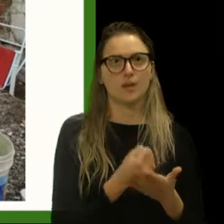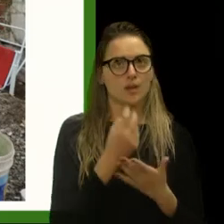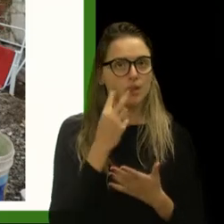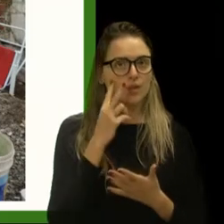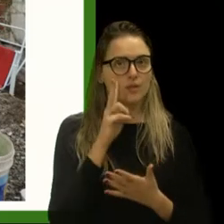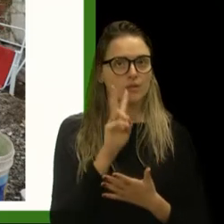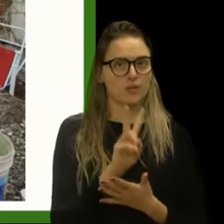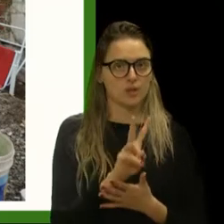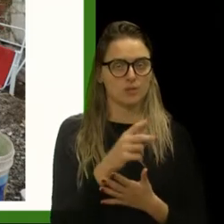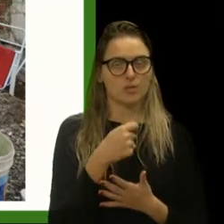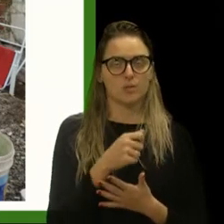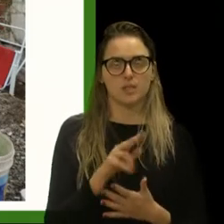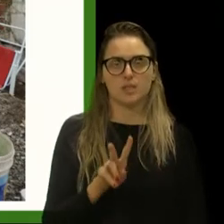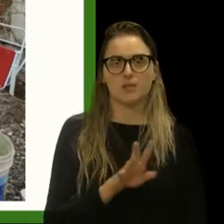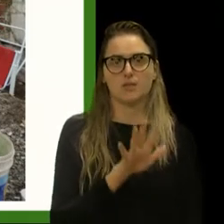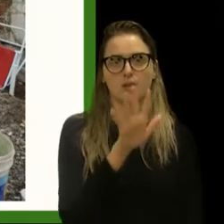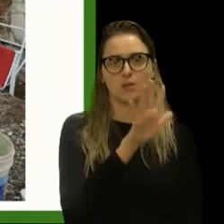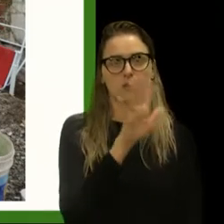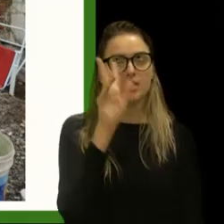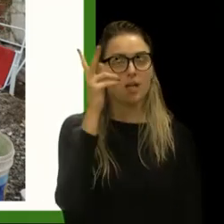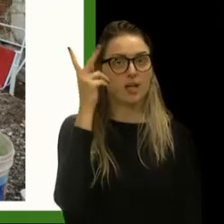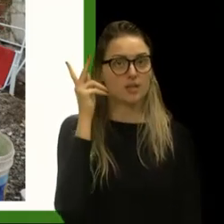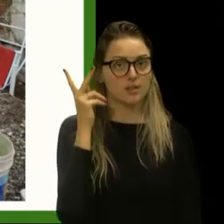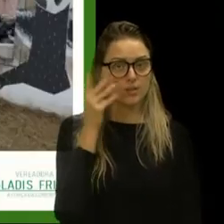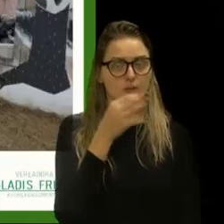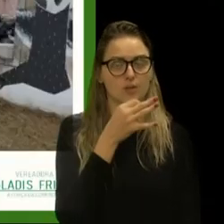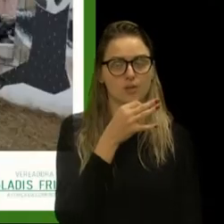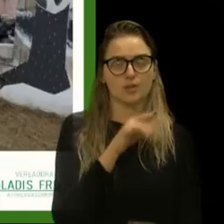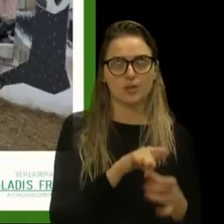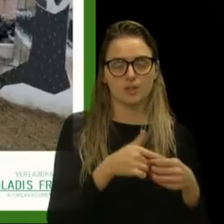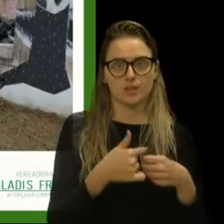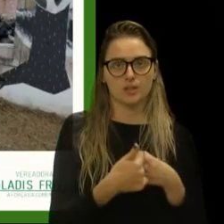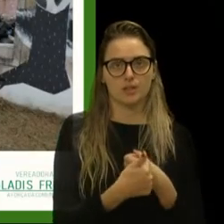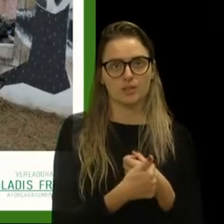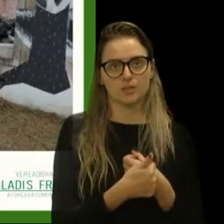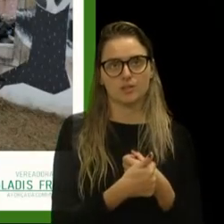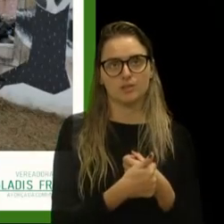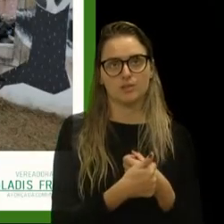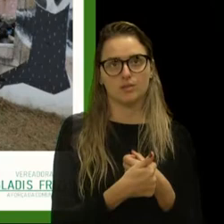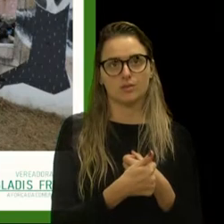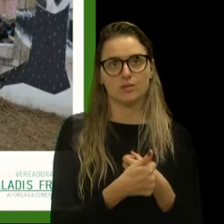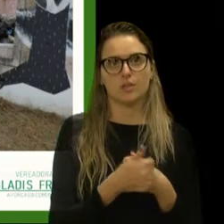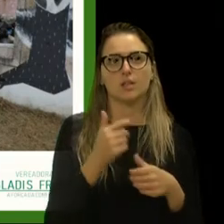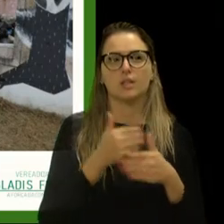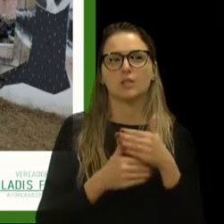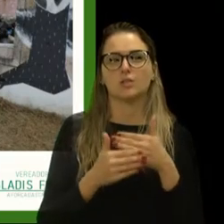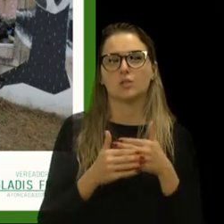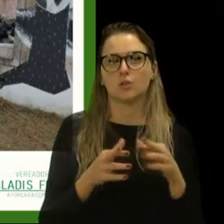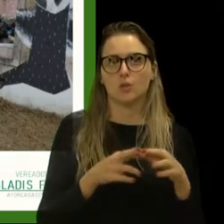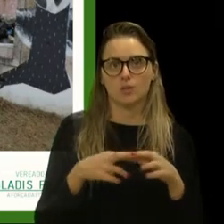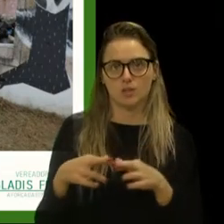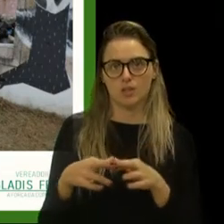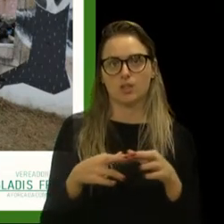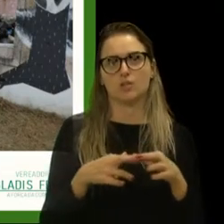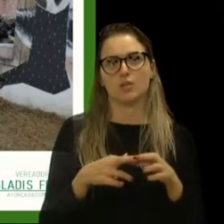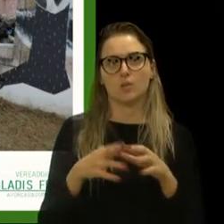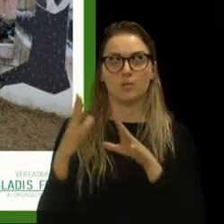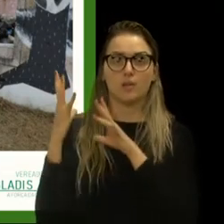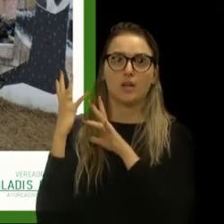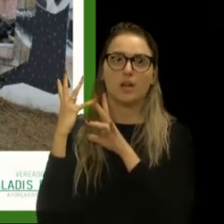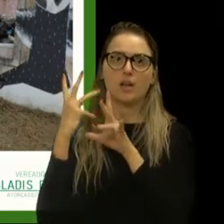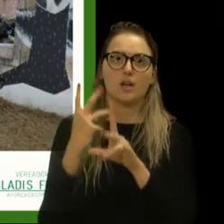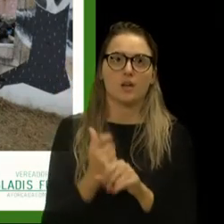necessidade de valorizar a história da cidade e região, mediante o resgate da